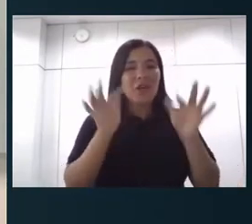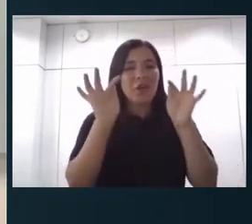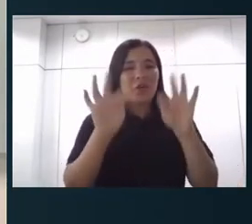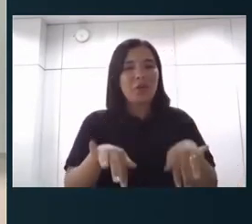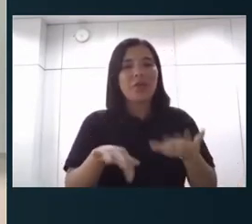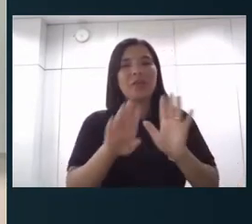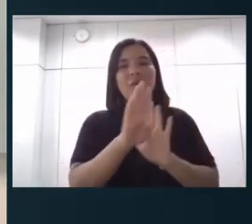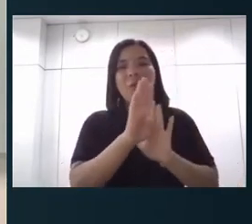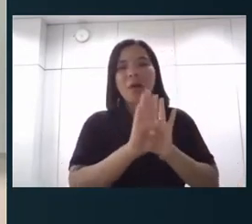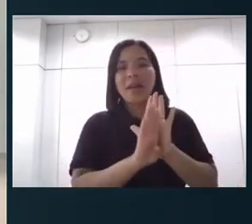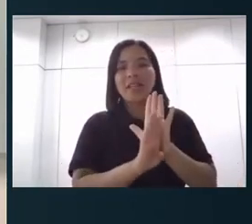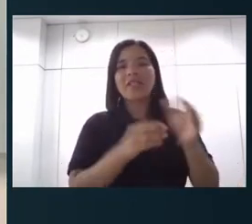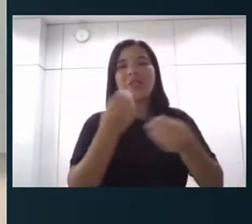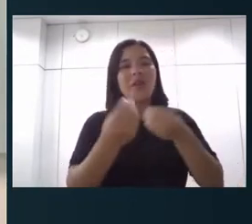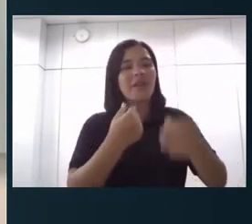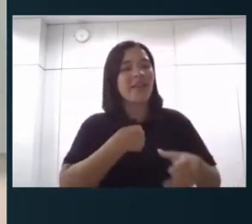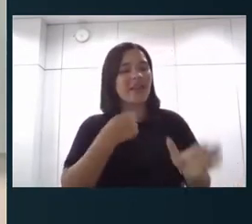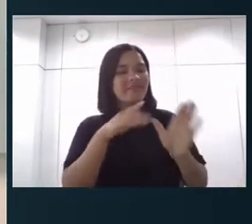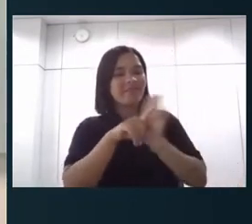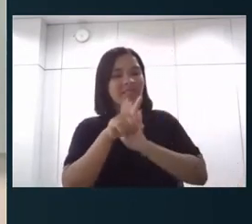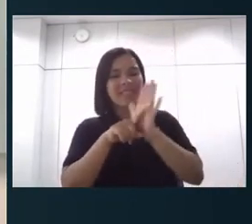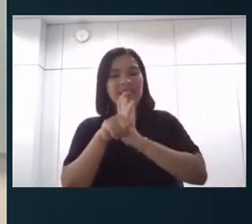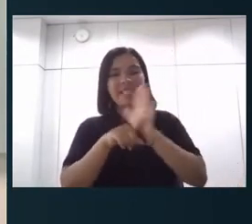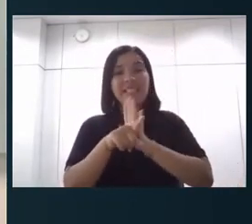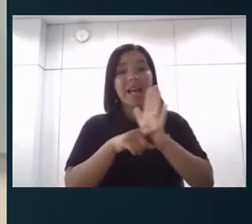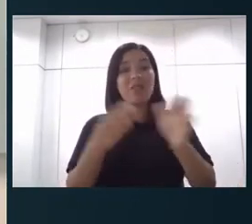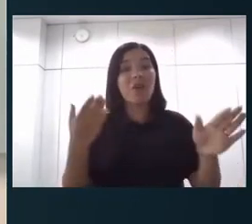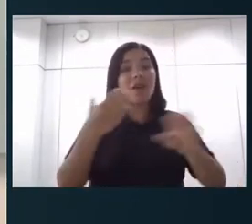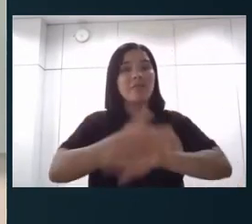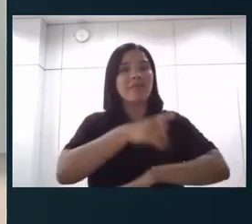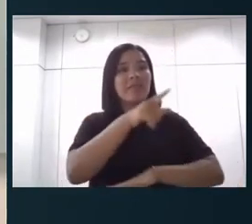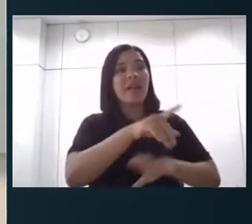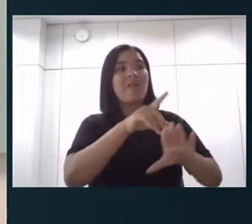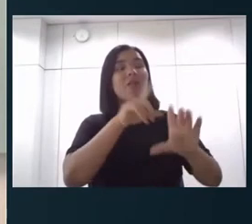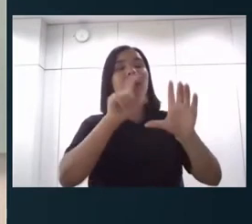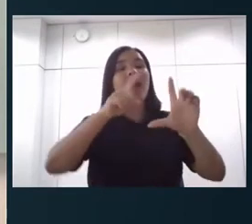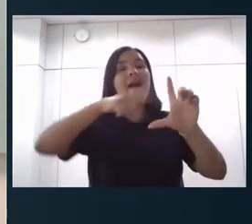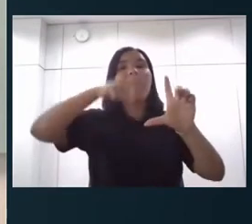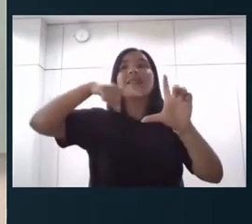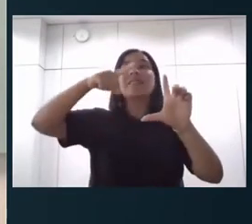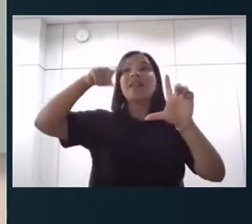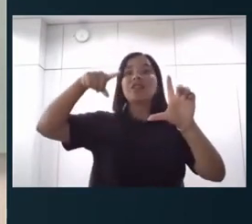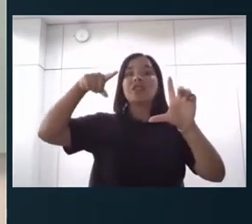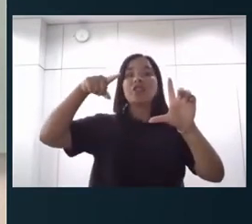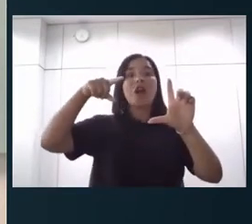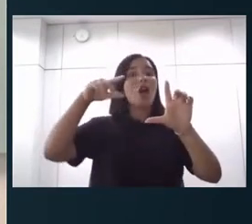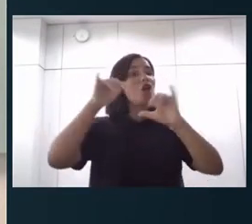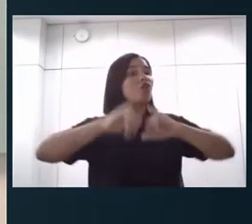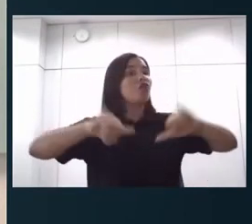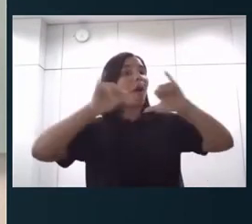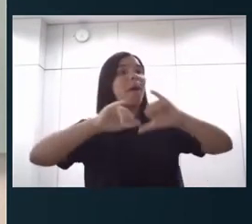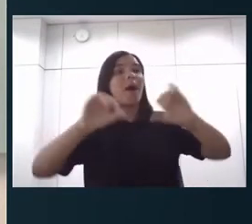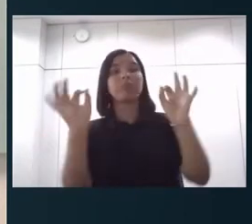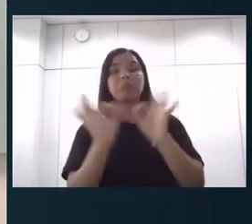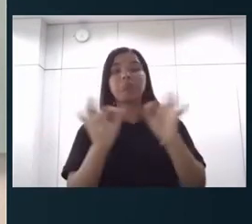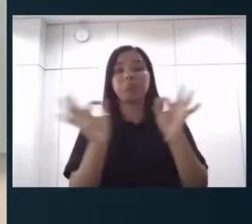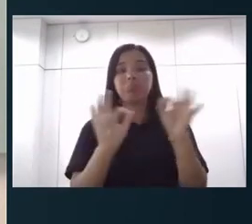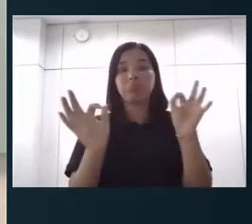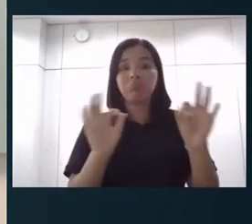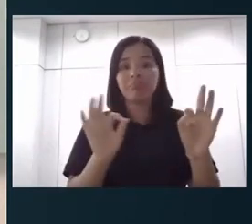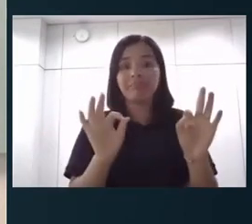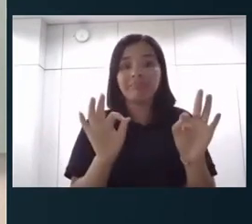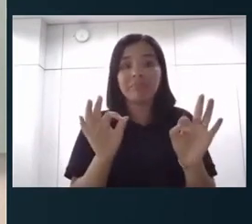era que eu, como pesquisadora, entrava lá na área de Estatística de Pessoal, nunca achava, sério, tive muita dificuldade para achar as informações,